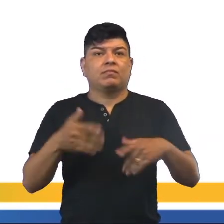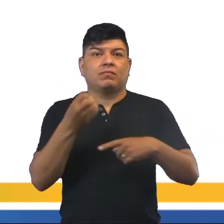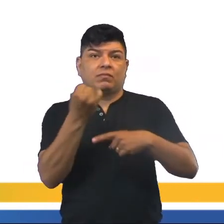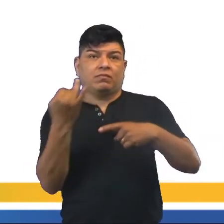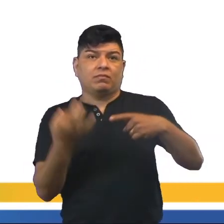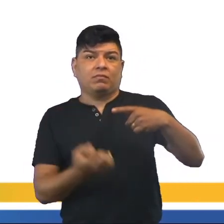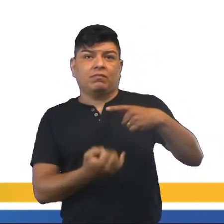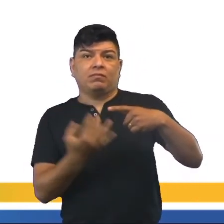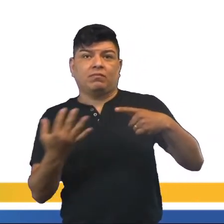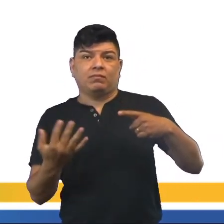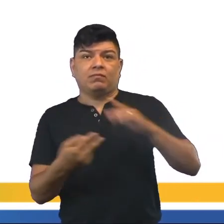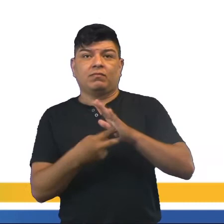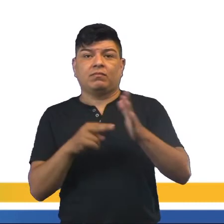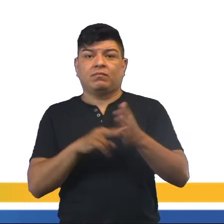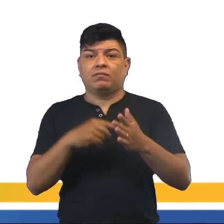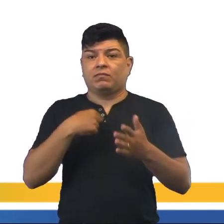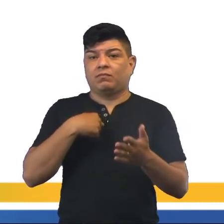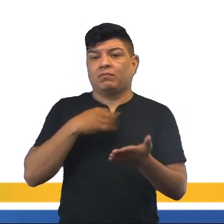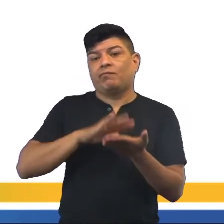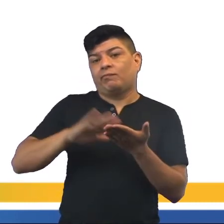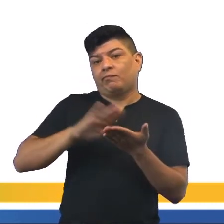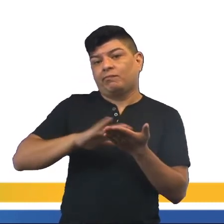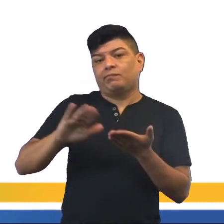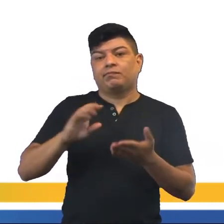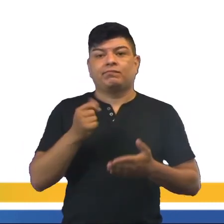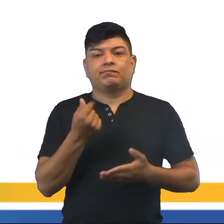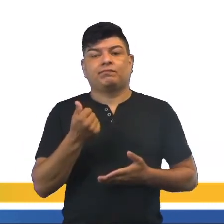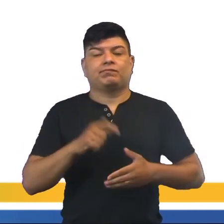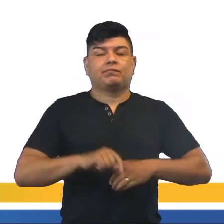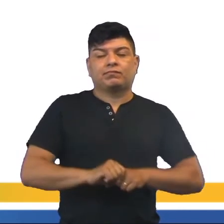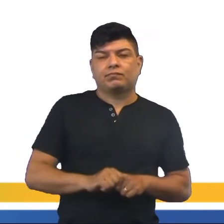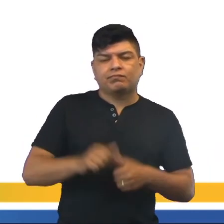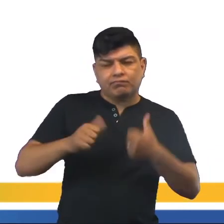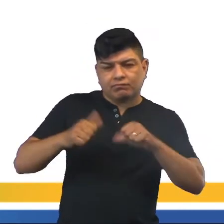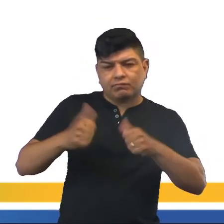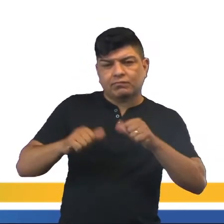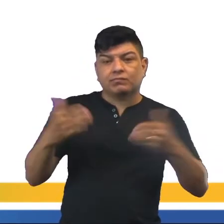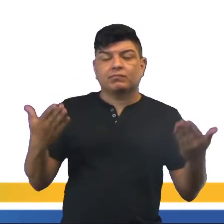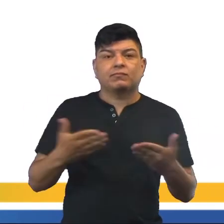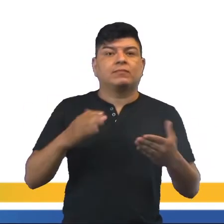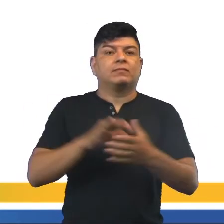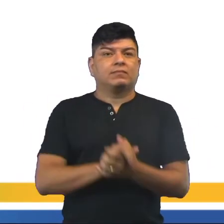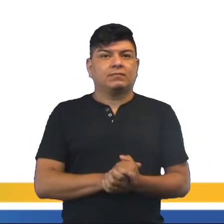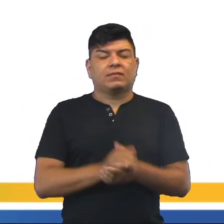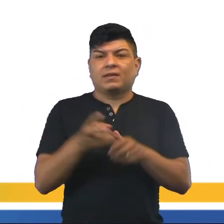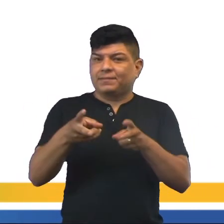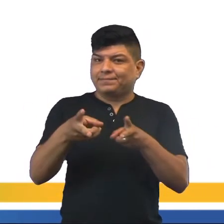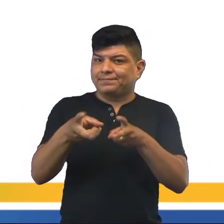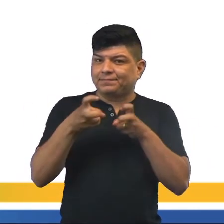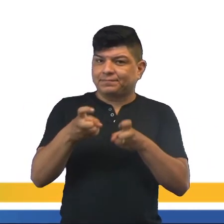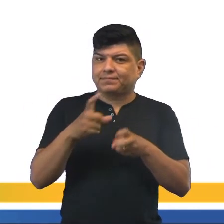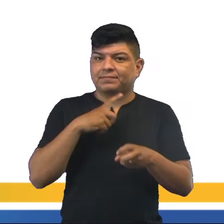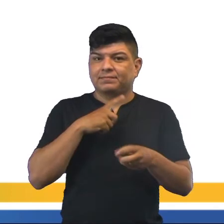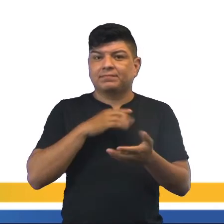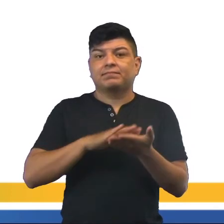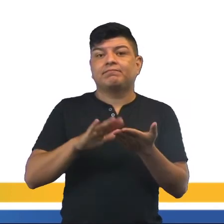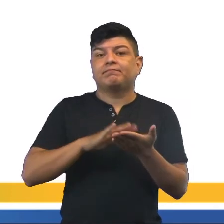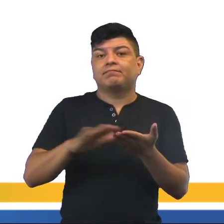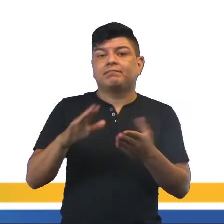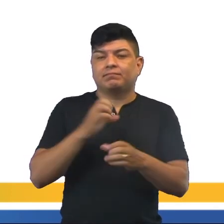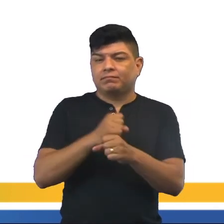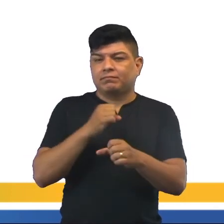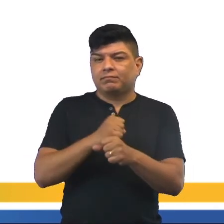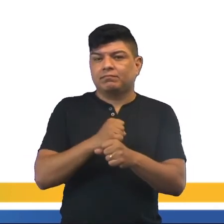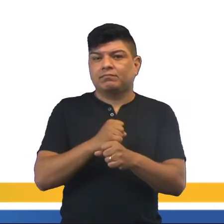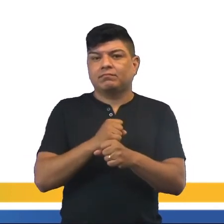salário corresponde ao que gastei? Vamos lá, vamos analisar. Ó, percebemos que aqui há despesas somadas